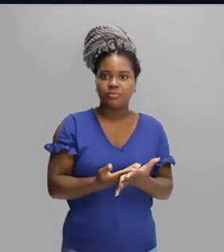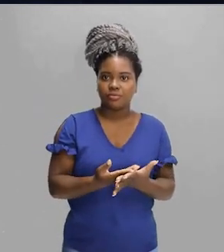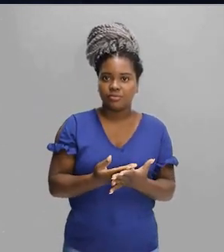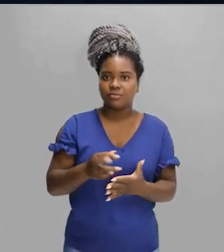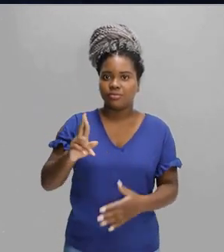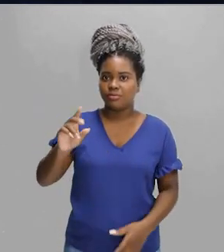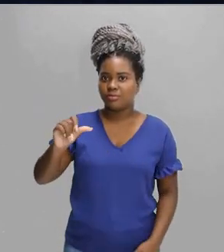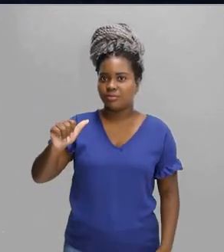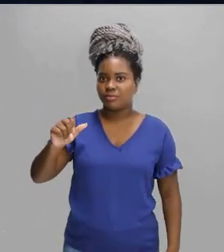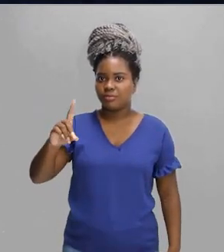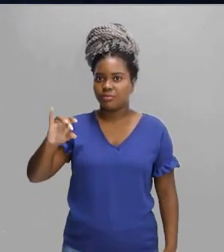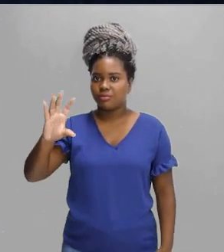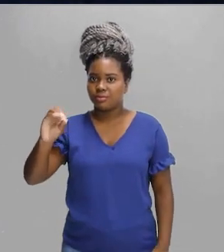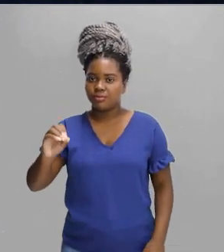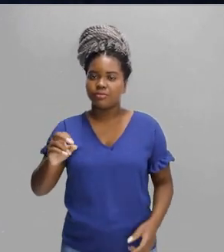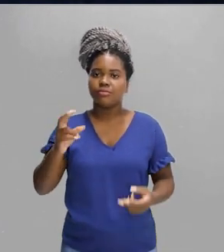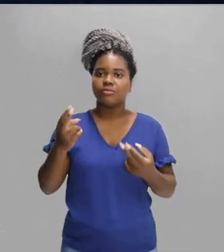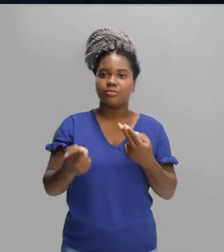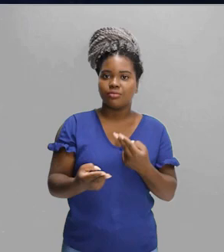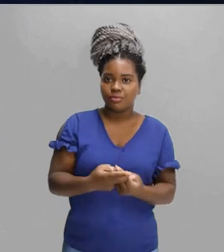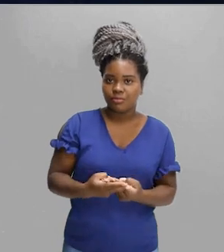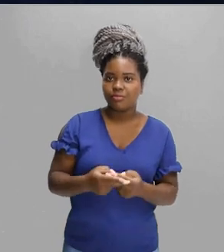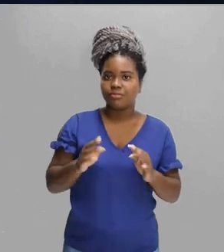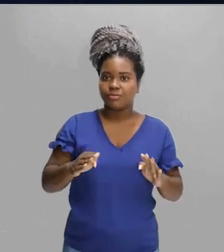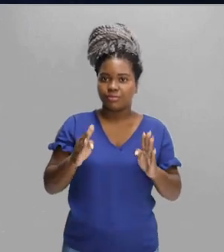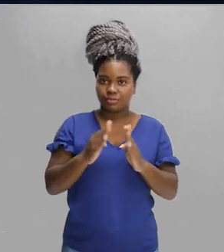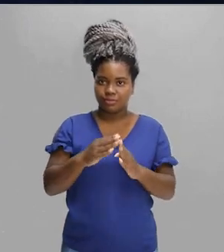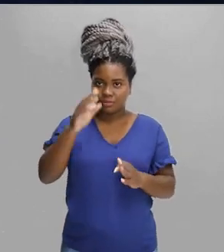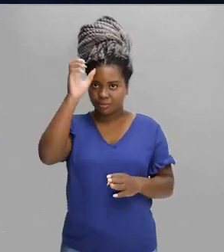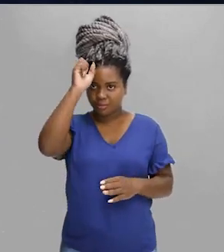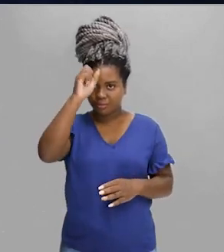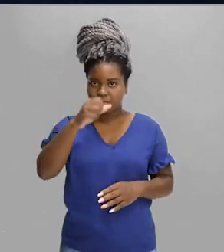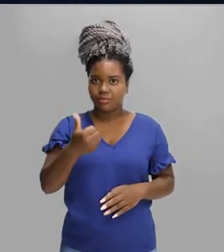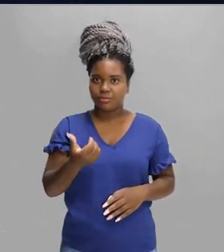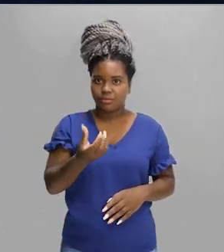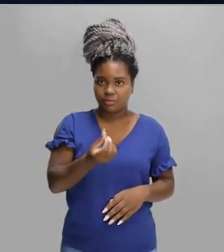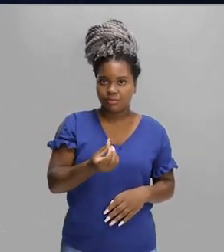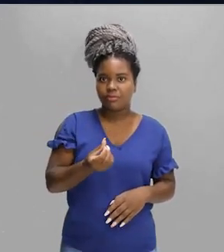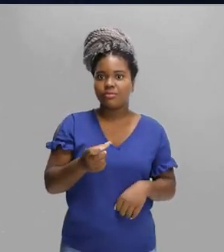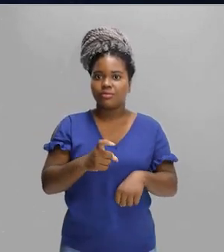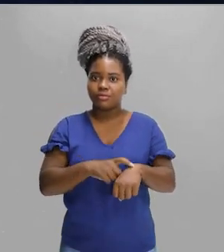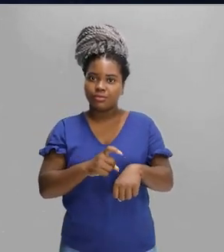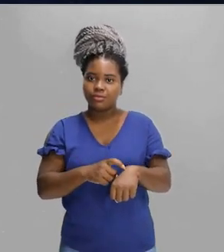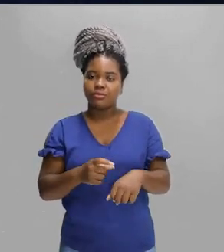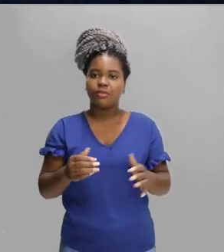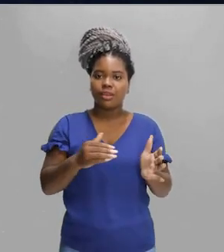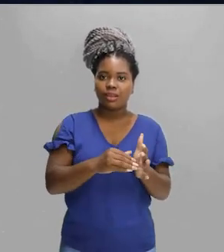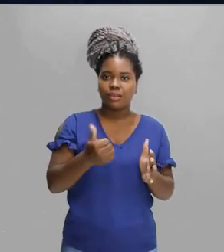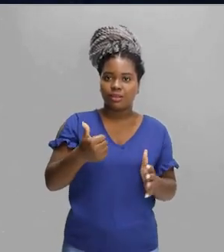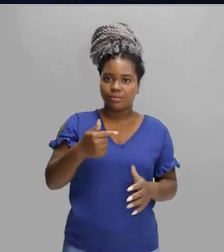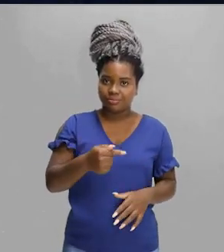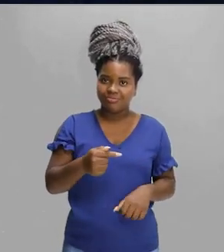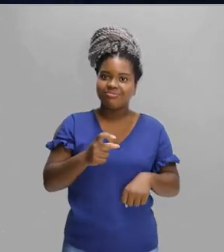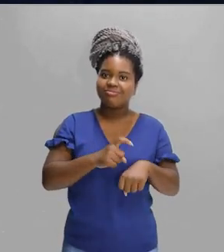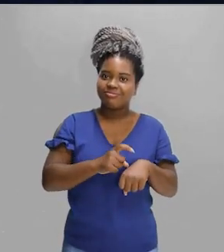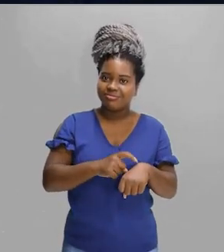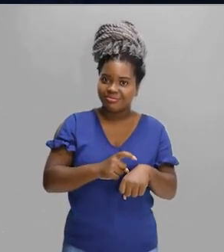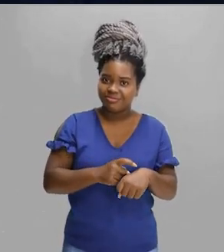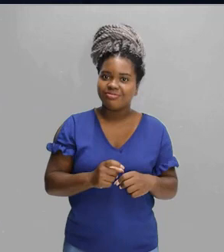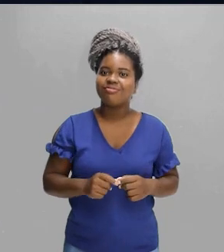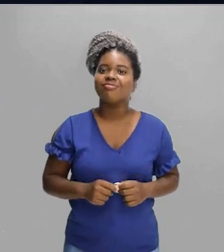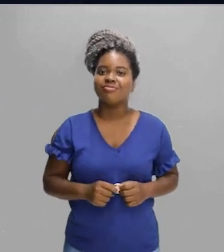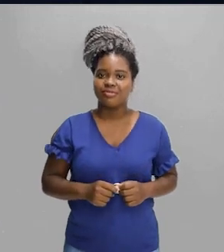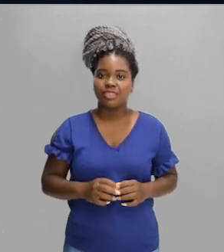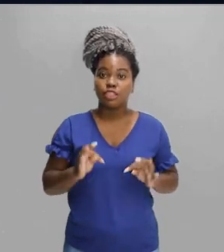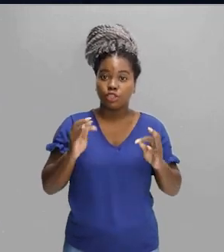hashtag, programa hashtag Fique em Casa Aprendendo das 16h às 17h, todo dia tem coisa nova lá para vocês, certo? E